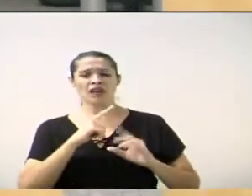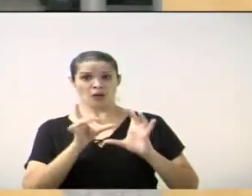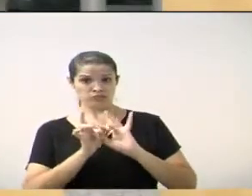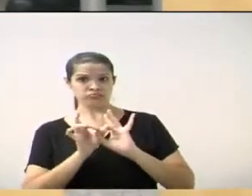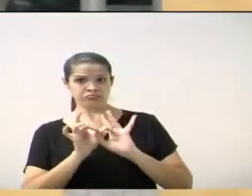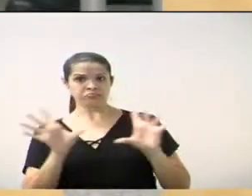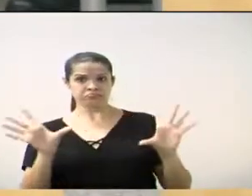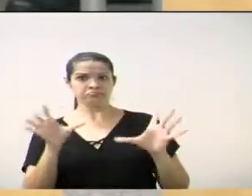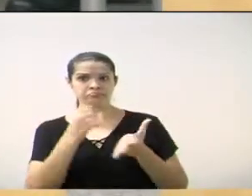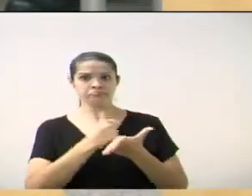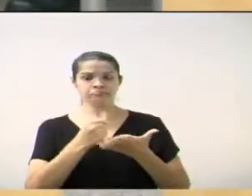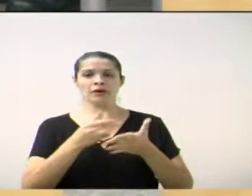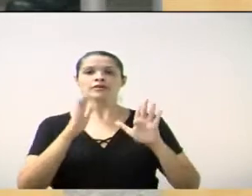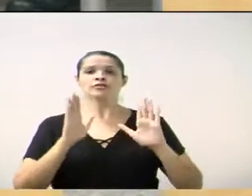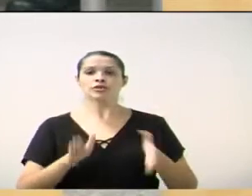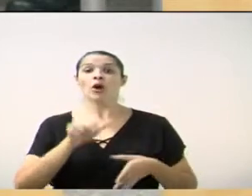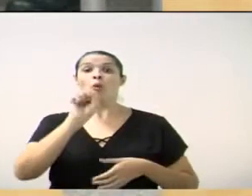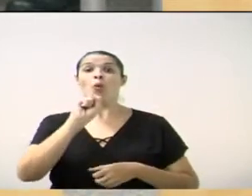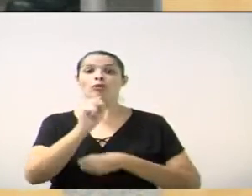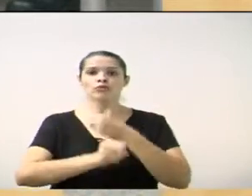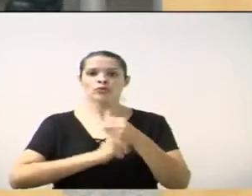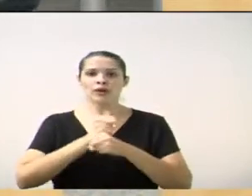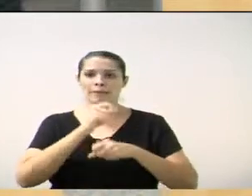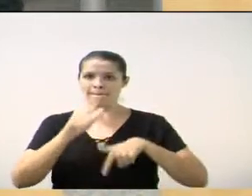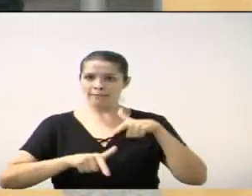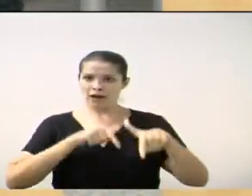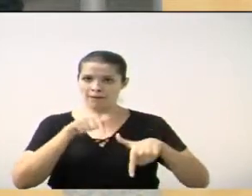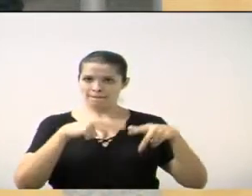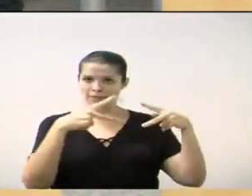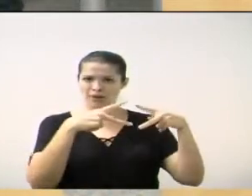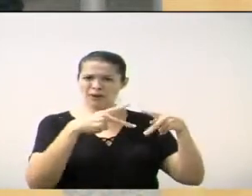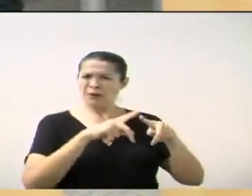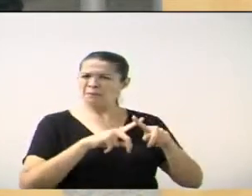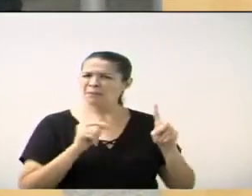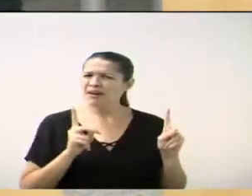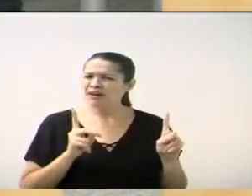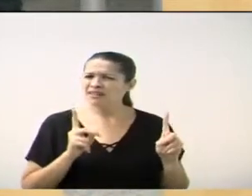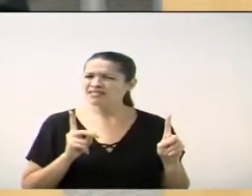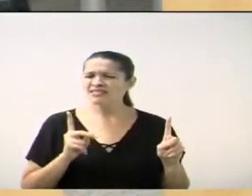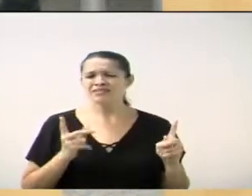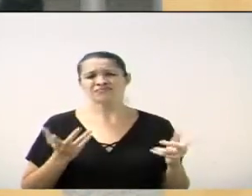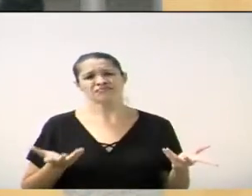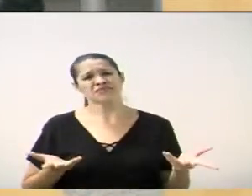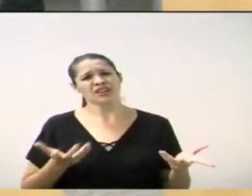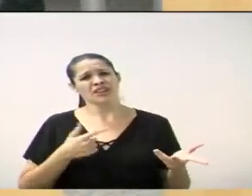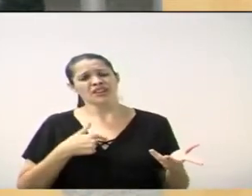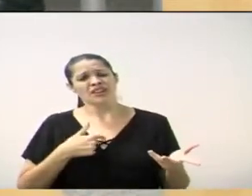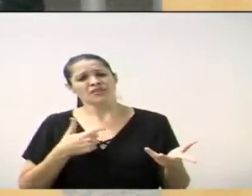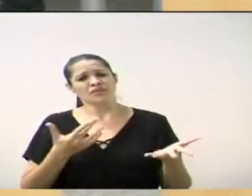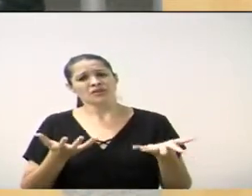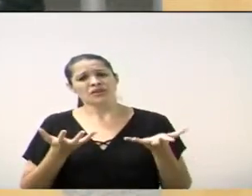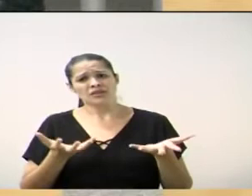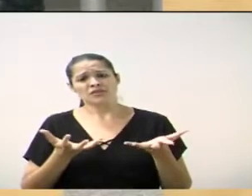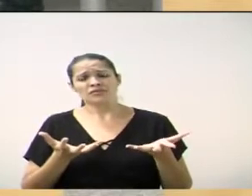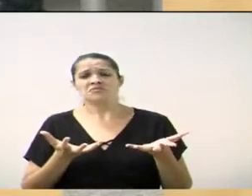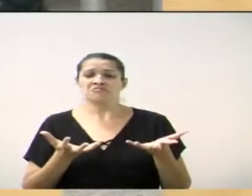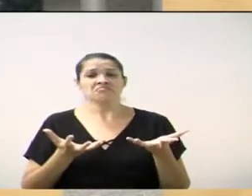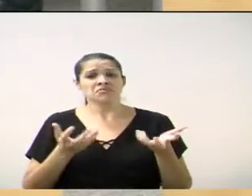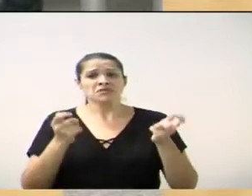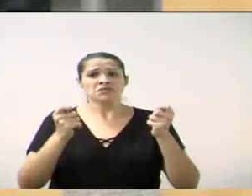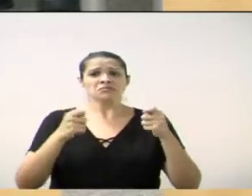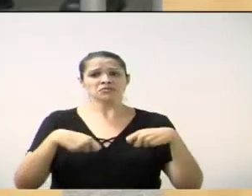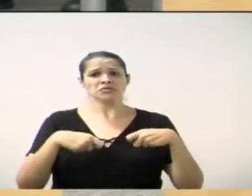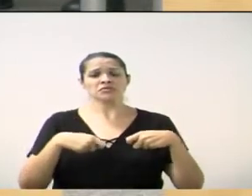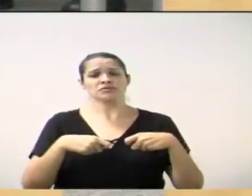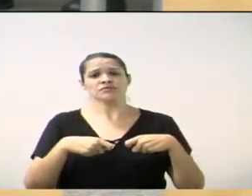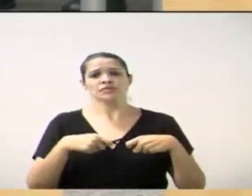A situação hoje é muito crítica. E eu, presidente, gostaria que, se fosse possível, já que nós temos